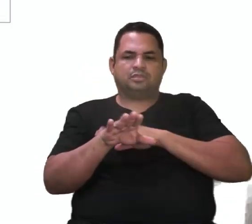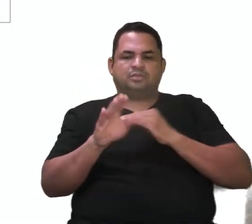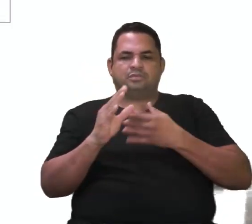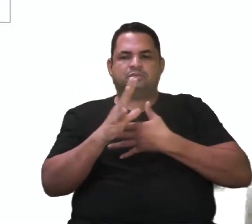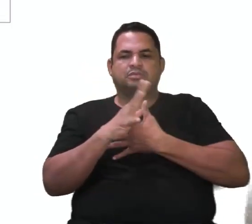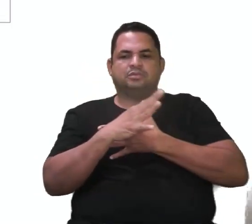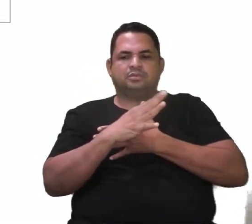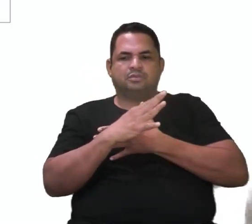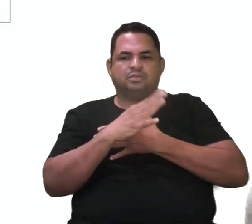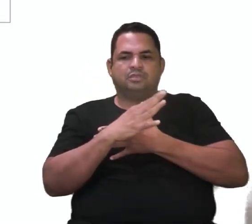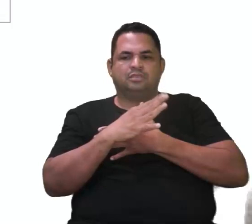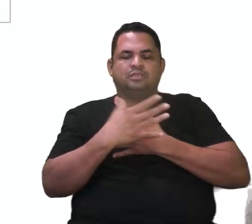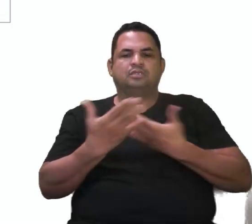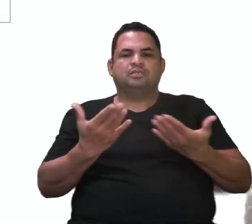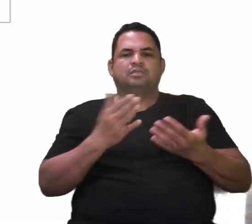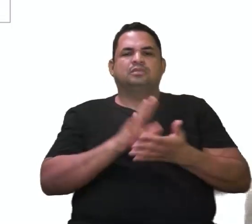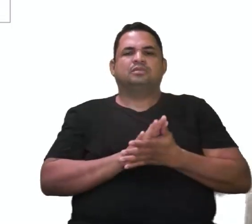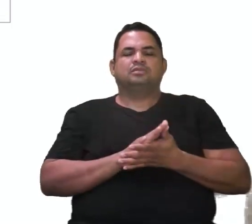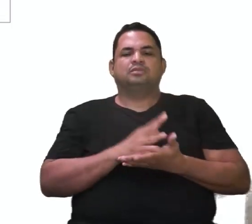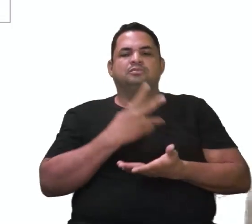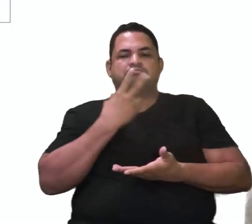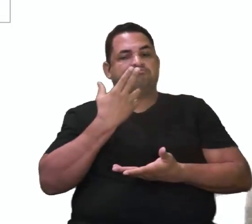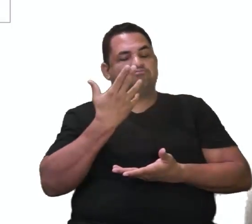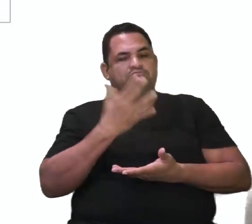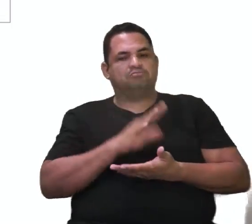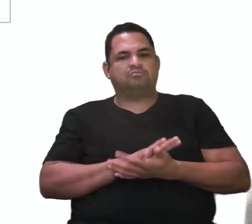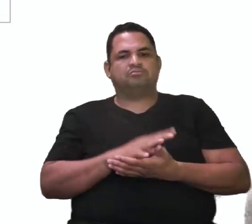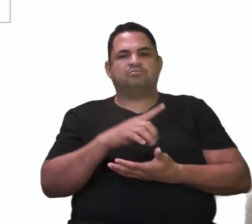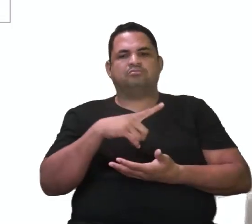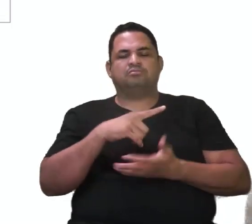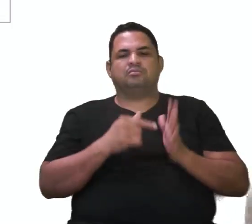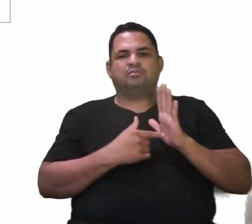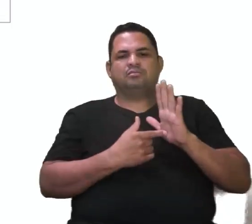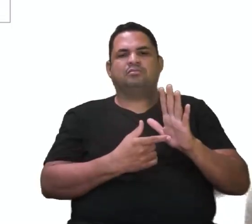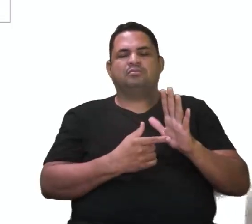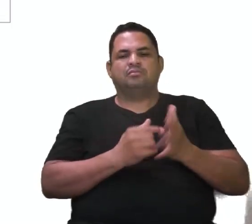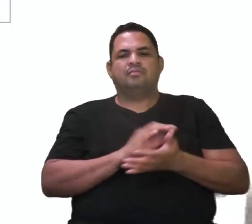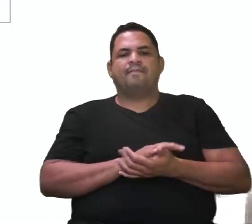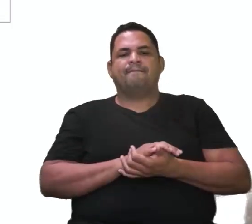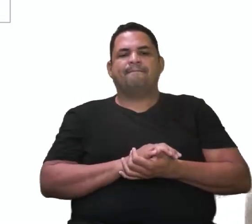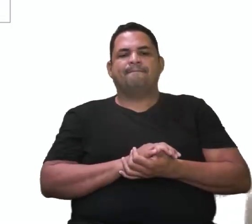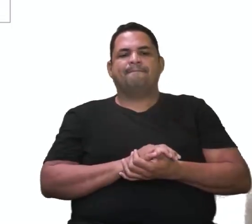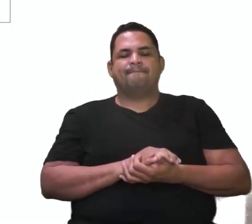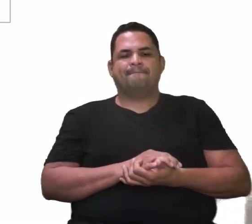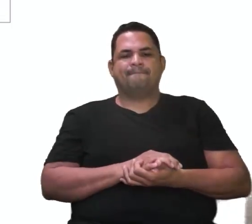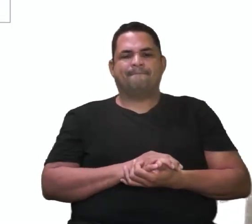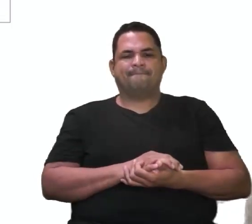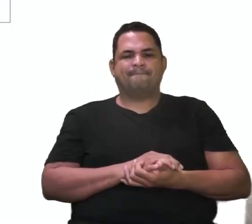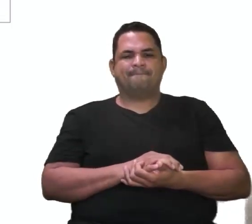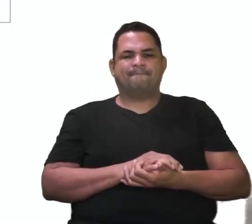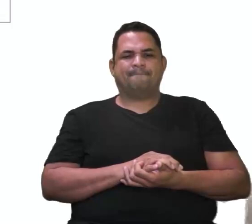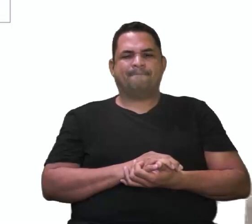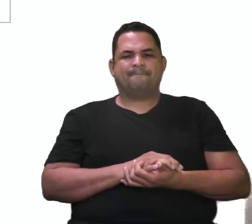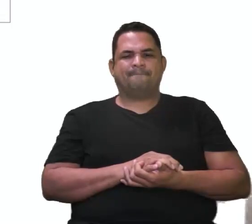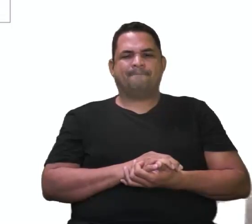ósseas, né? Similares aí, que representam a natureza desses homos